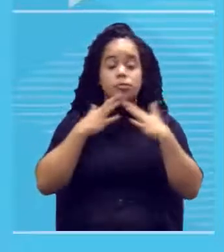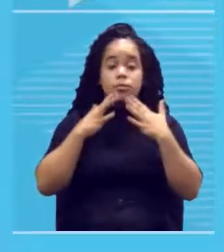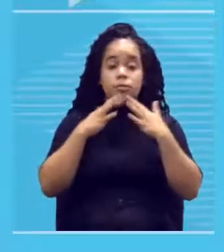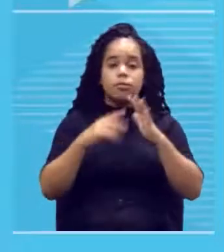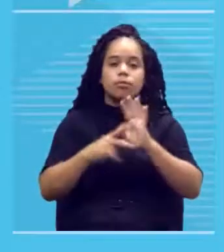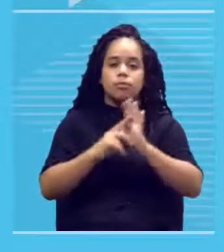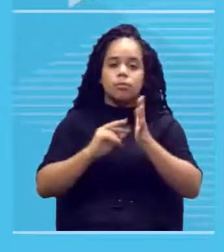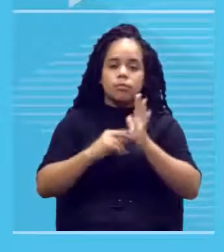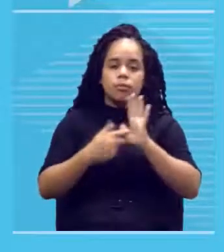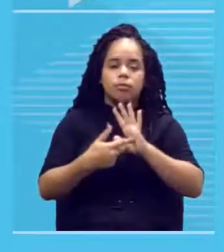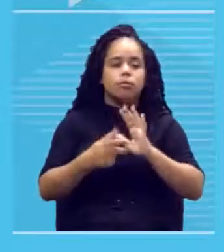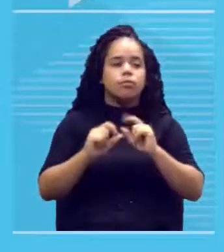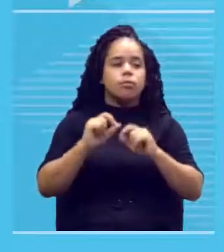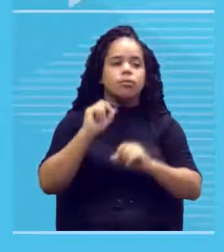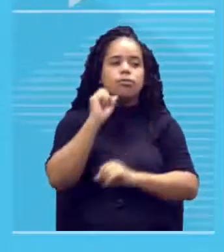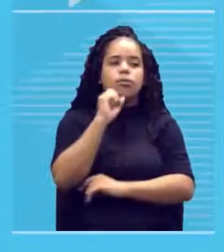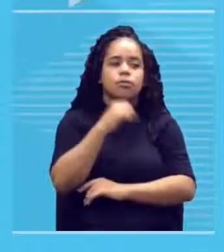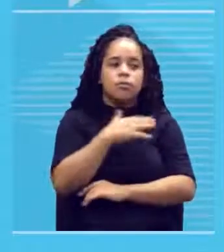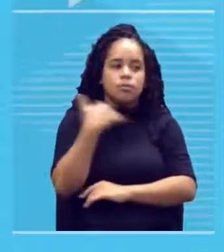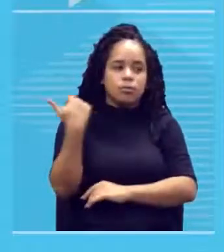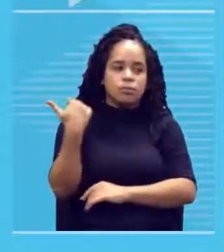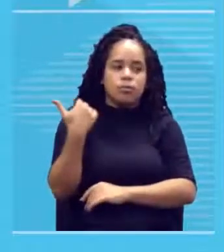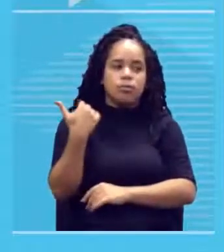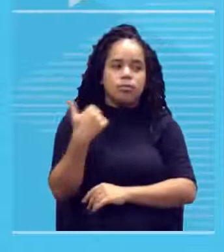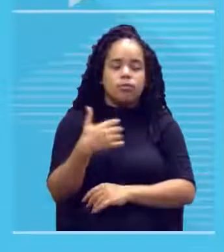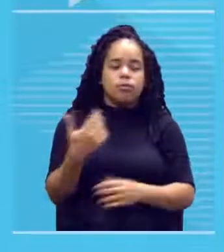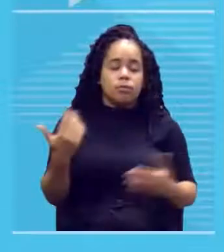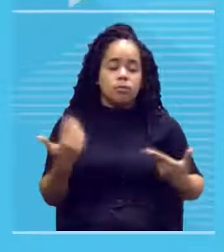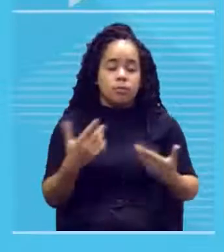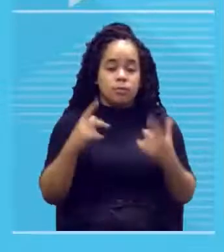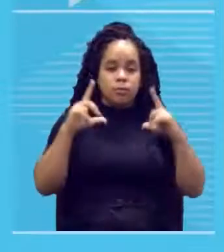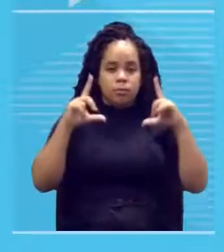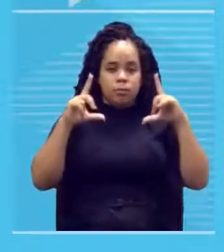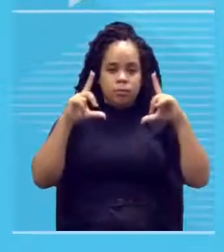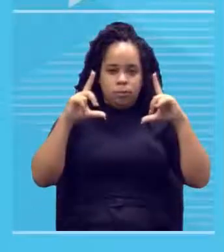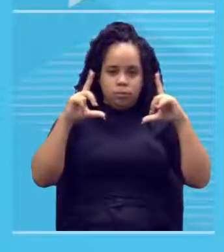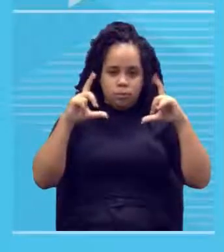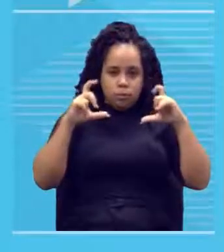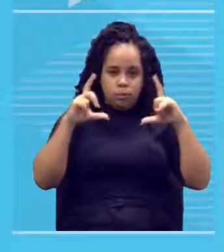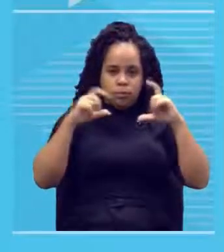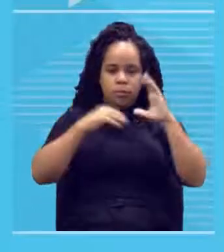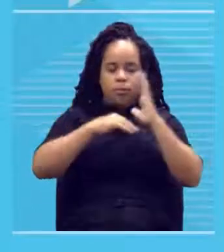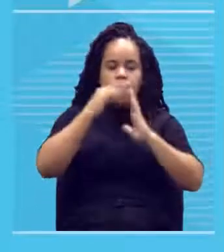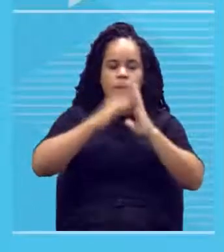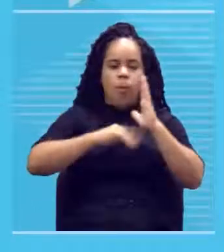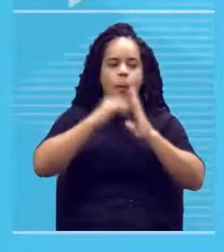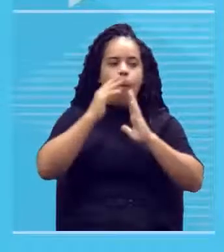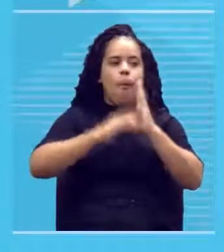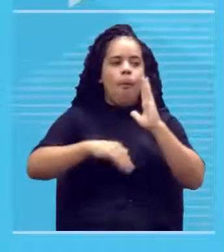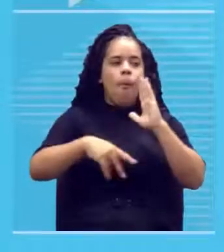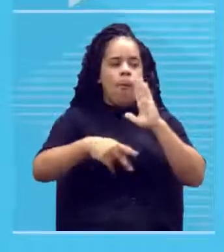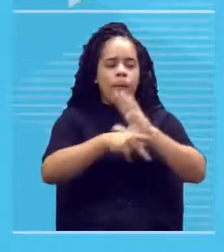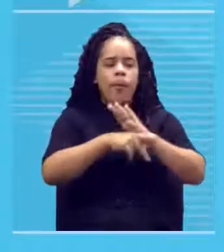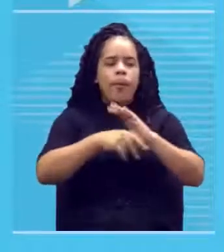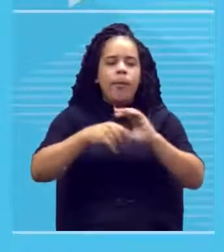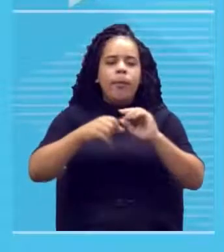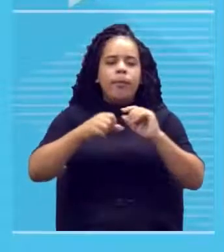Retrato. Retrato é a pintura e o desenho de imagens de pessoas.